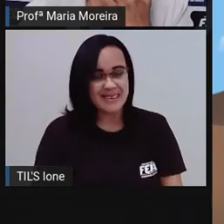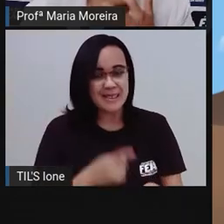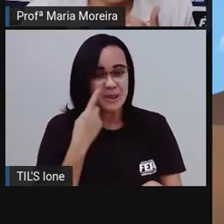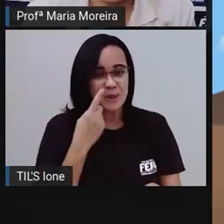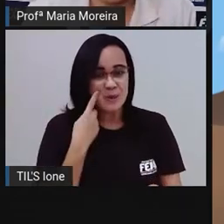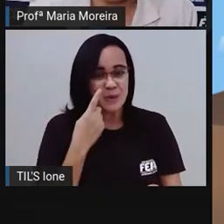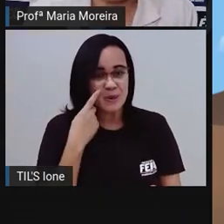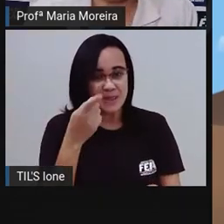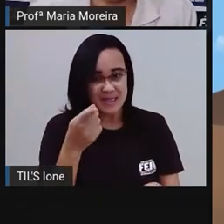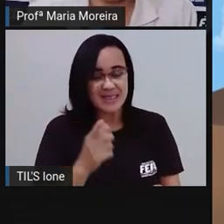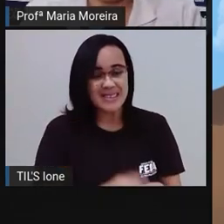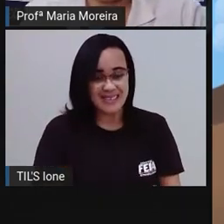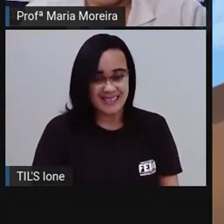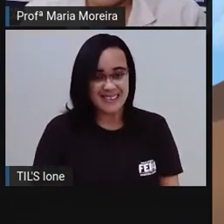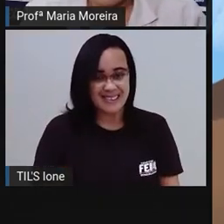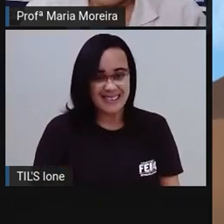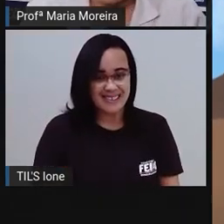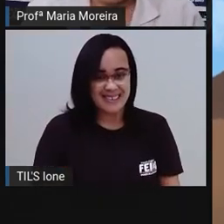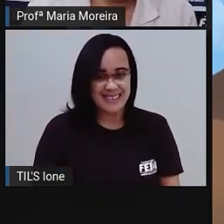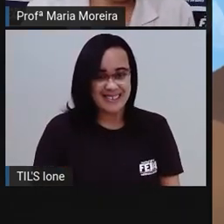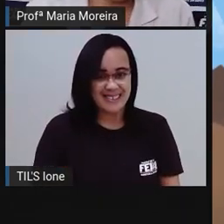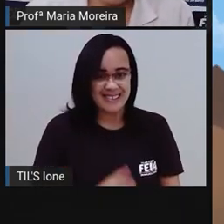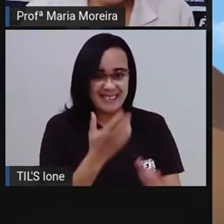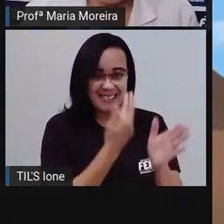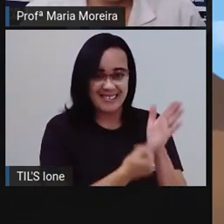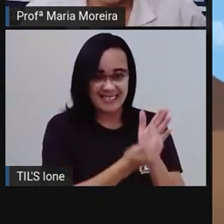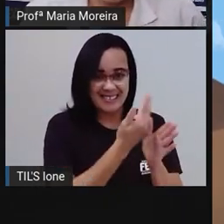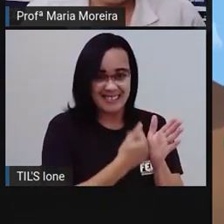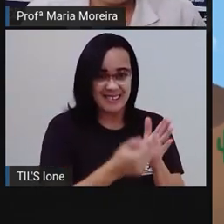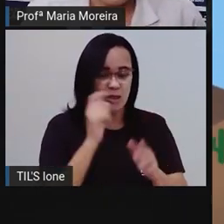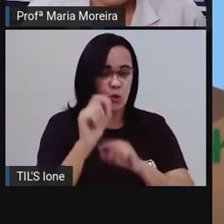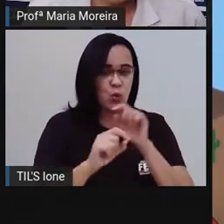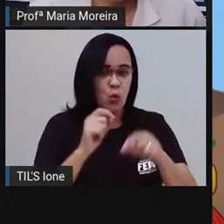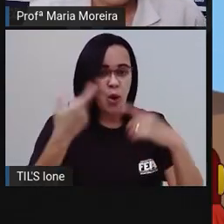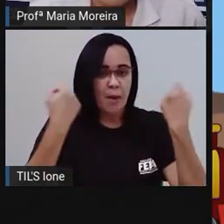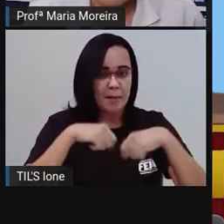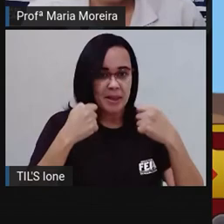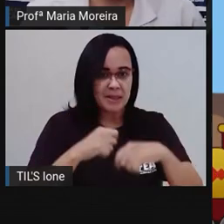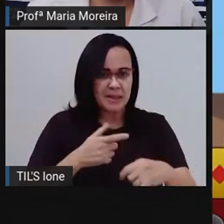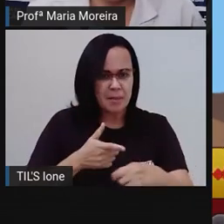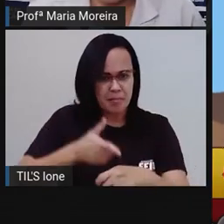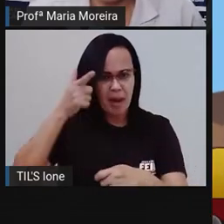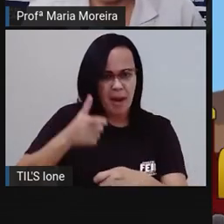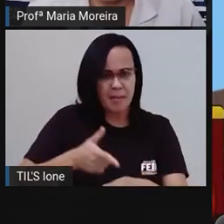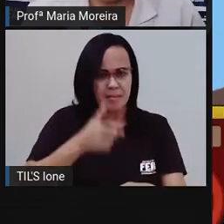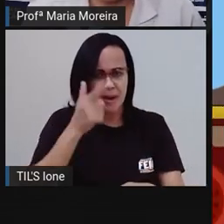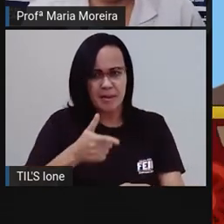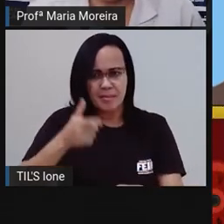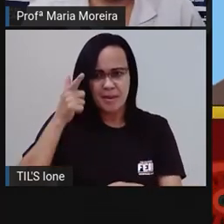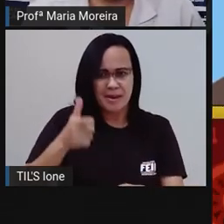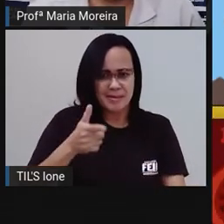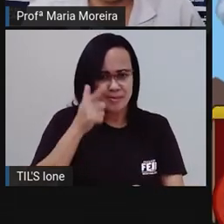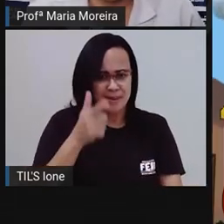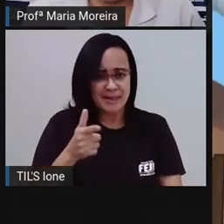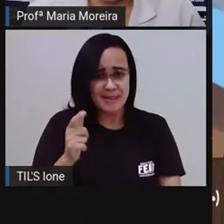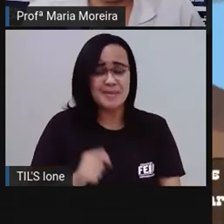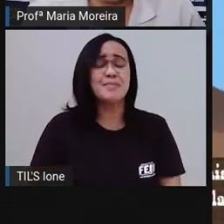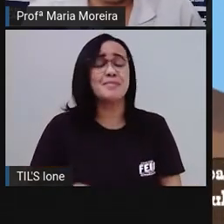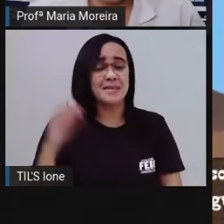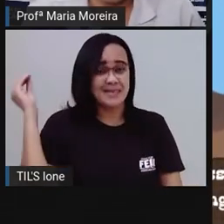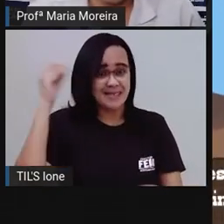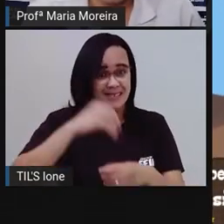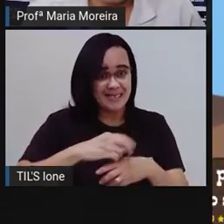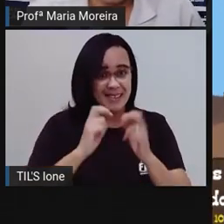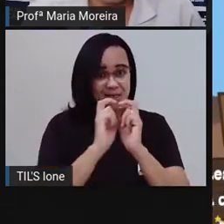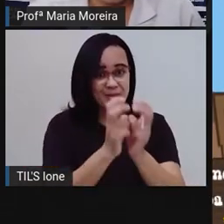lá. É um cenário de bang-bang, é um trem. E aí, você tem que derrubar os balõezinhos aqui dentro do trem. E aí, vai dizer aqui o que ele está